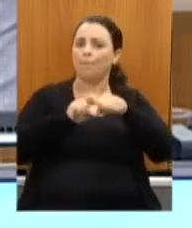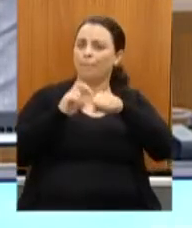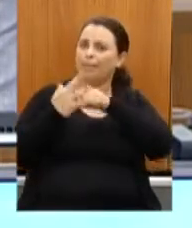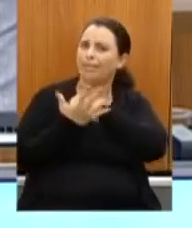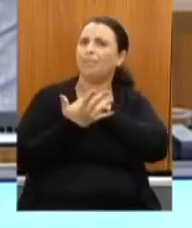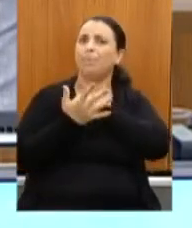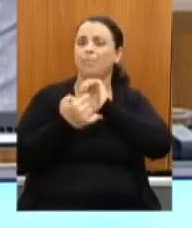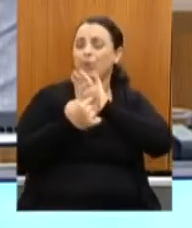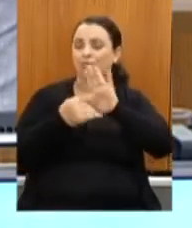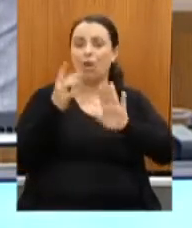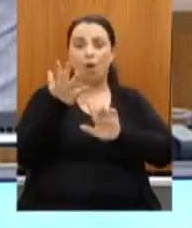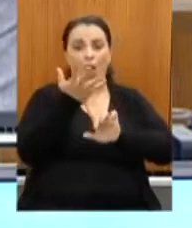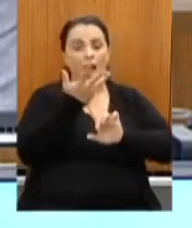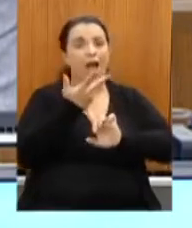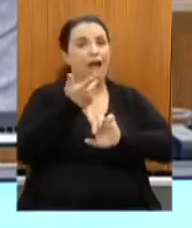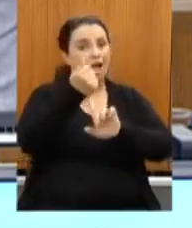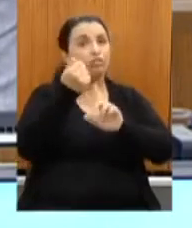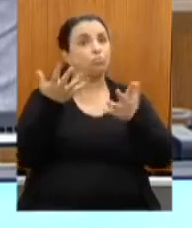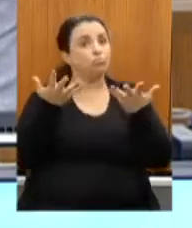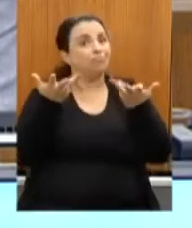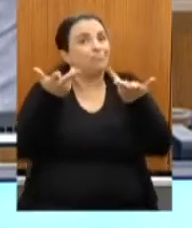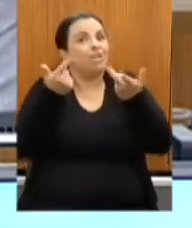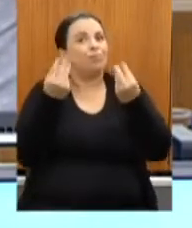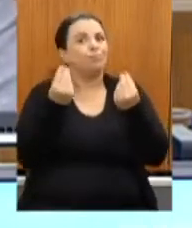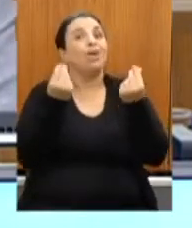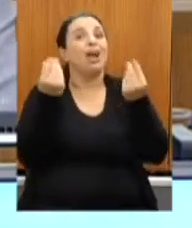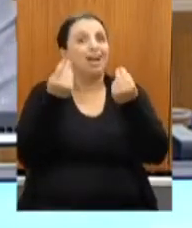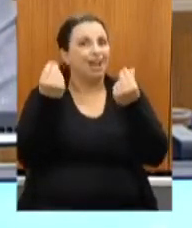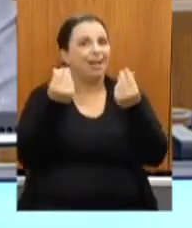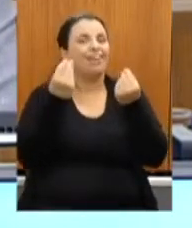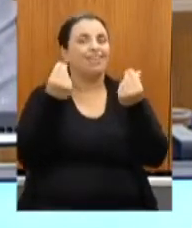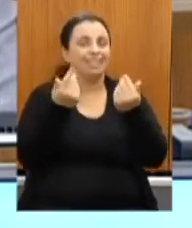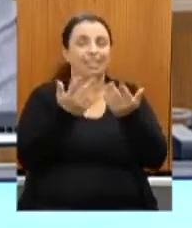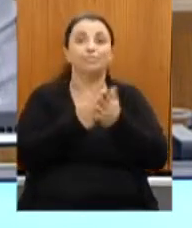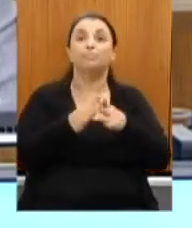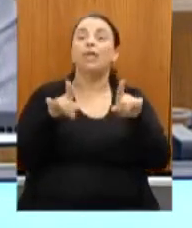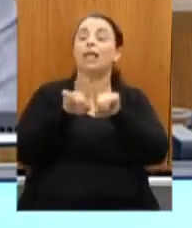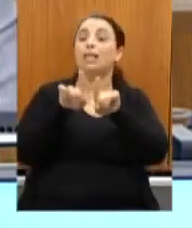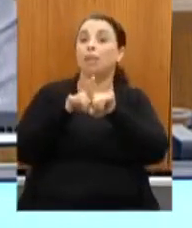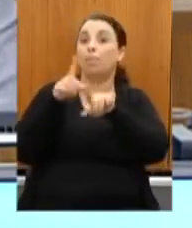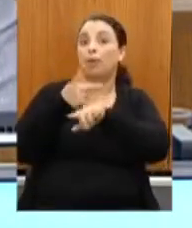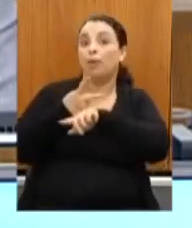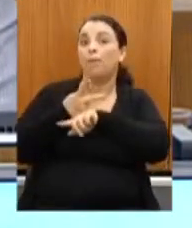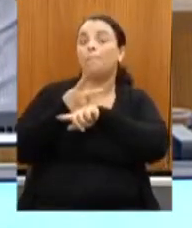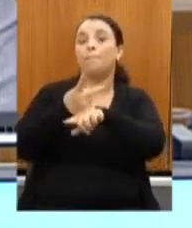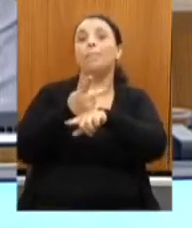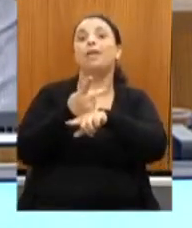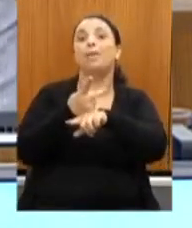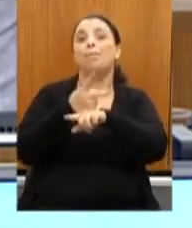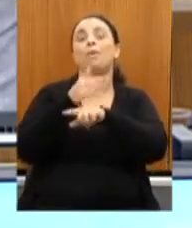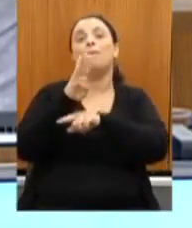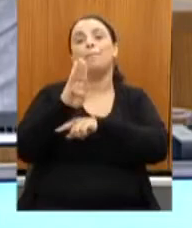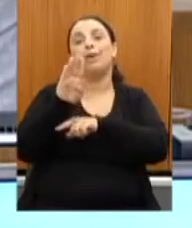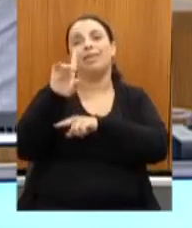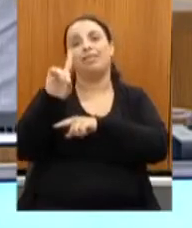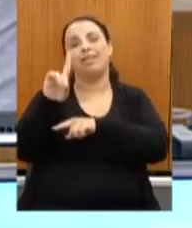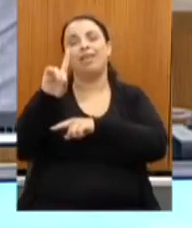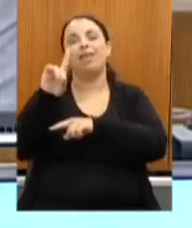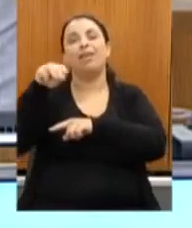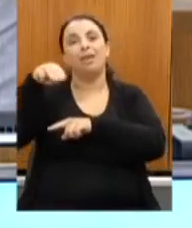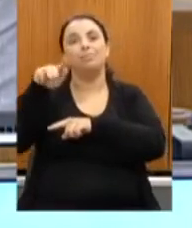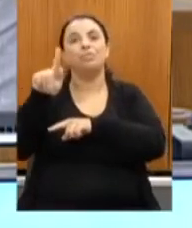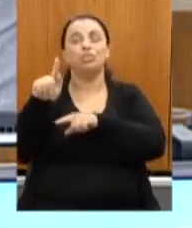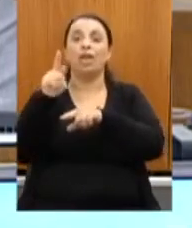O sexto prêmio curta-metragem do BDMG também foi lançado. Os museus,